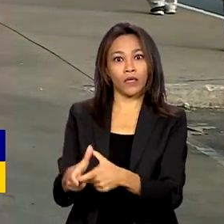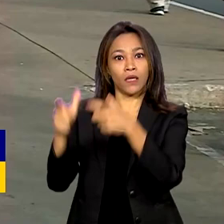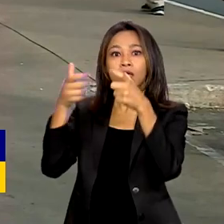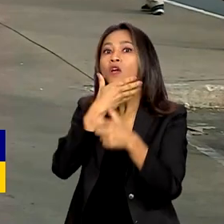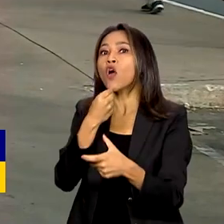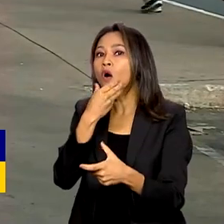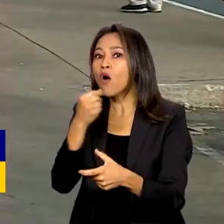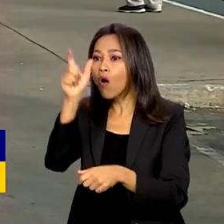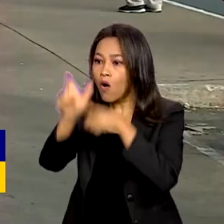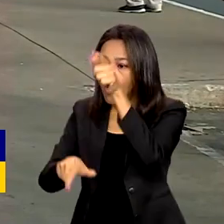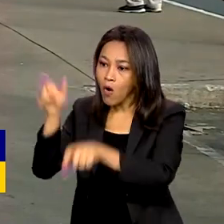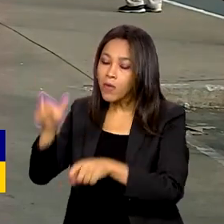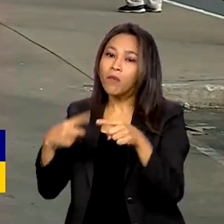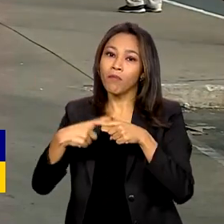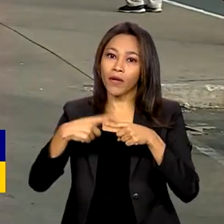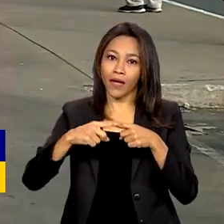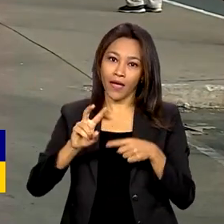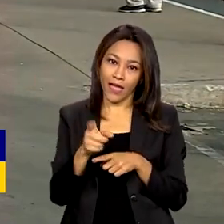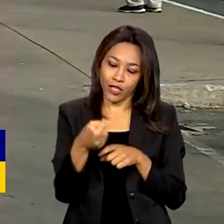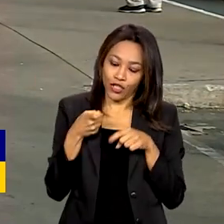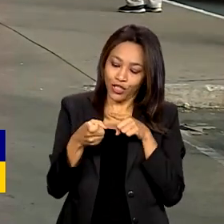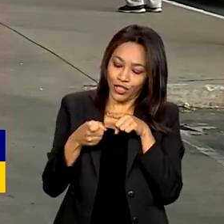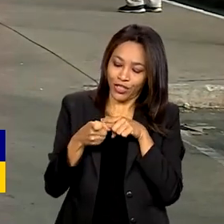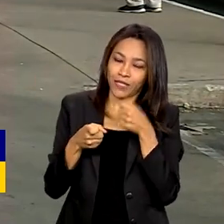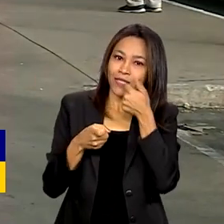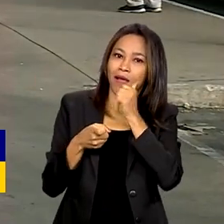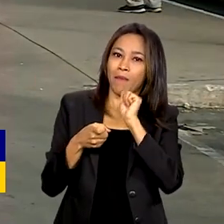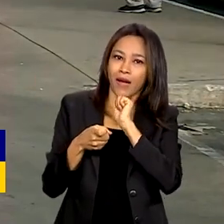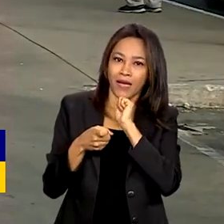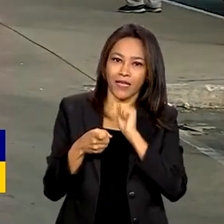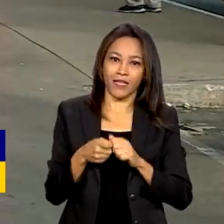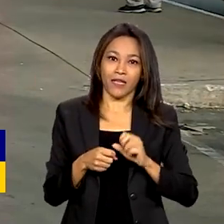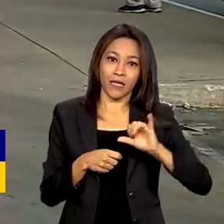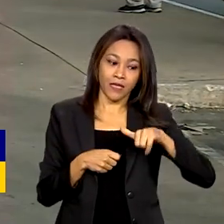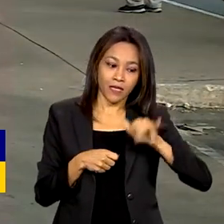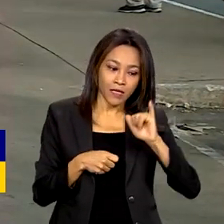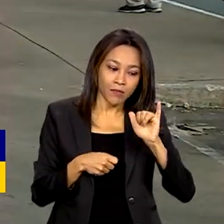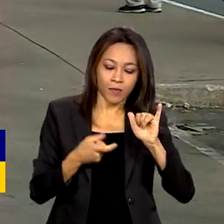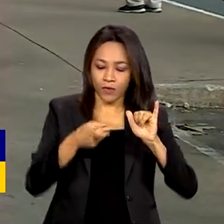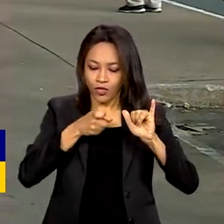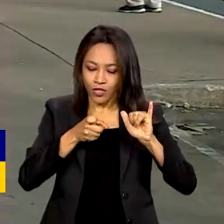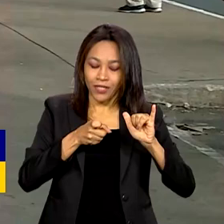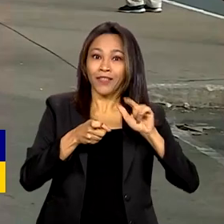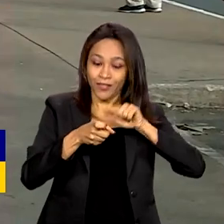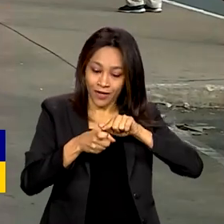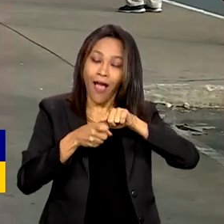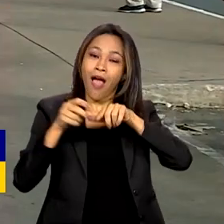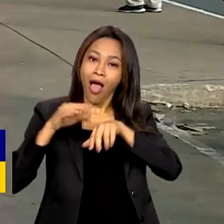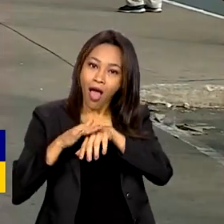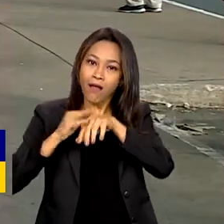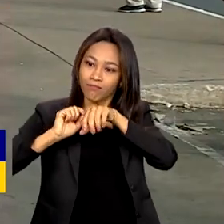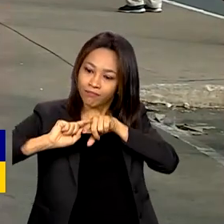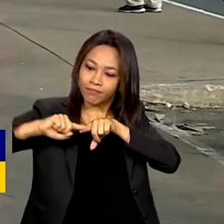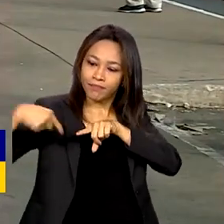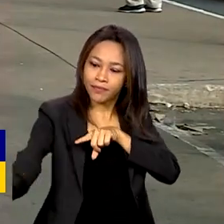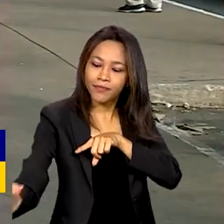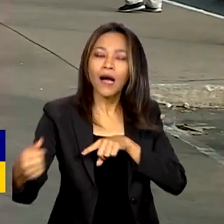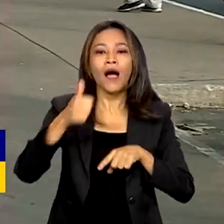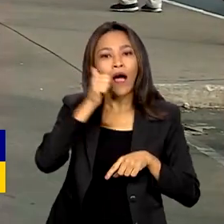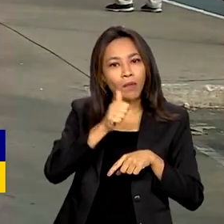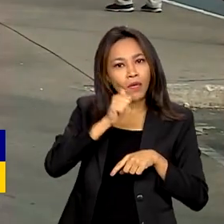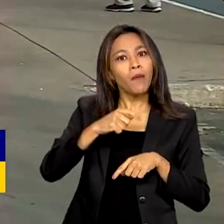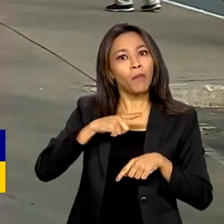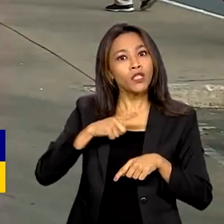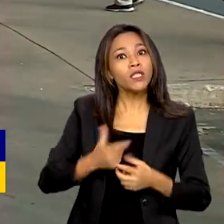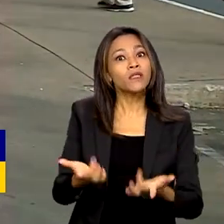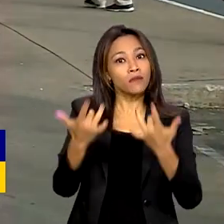transmitida pelo cromossomo X da mãe. Ou seja, as mulheres podem ser portadoras da condição, mas não costumam